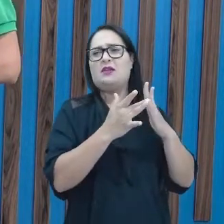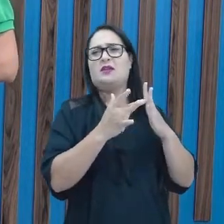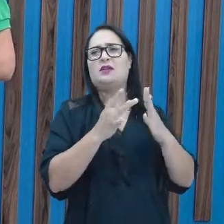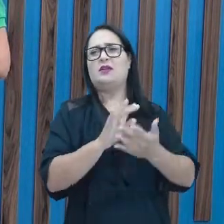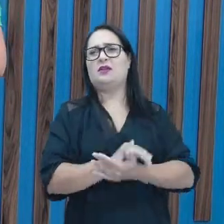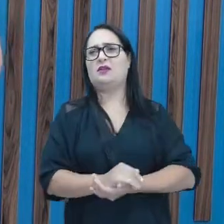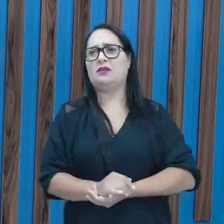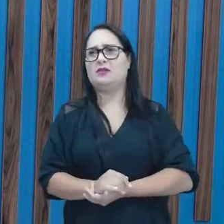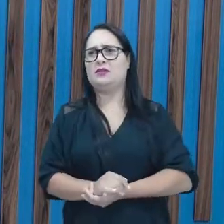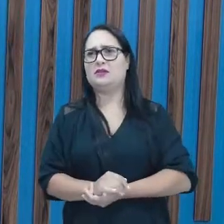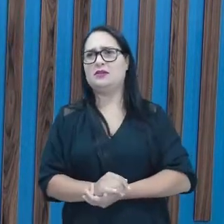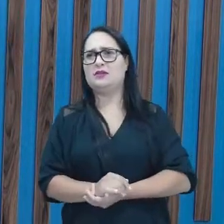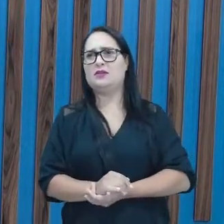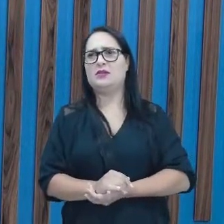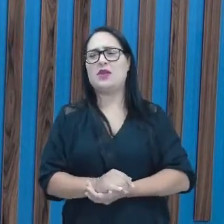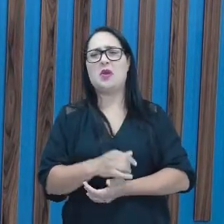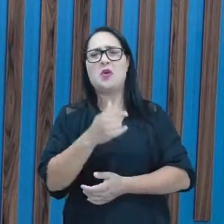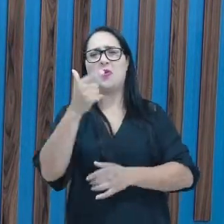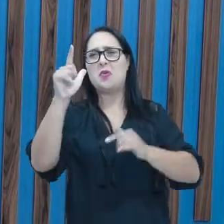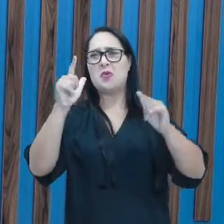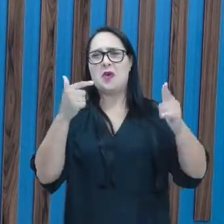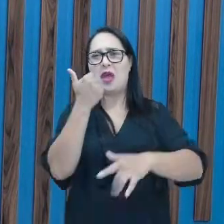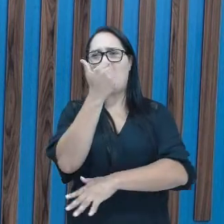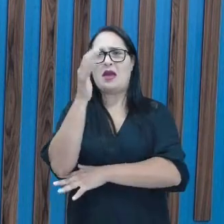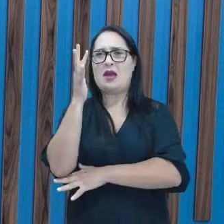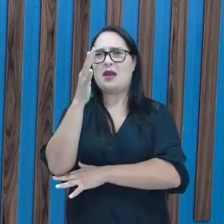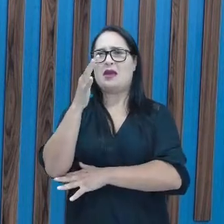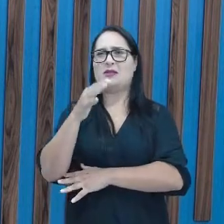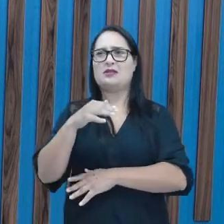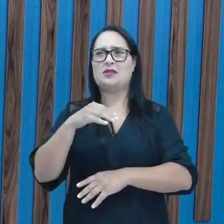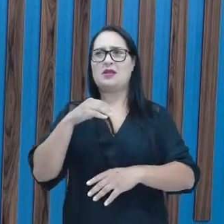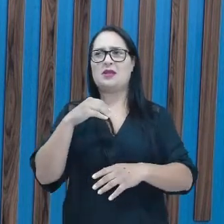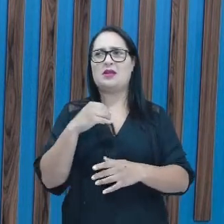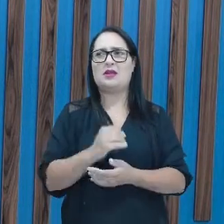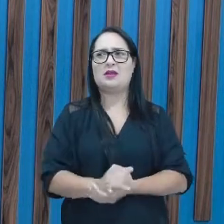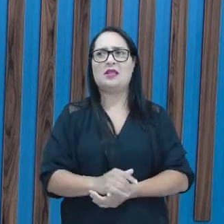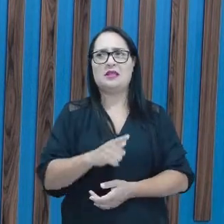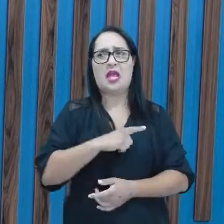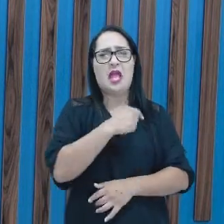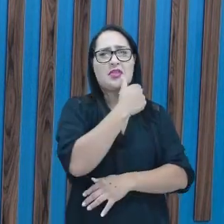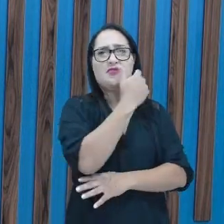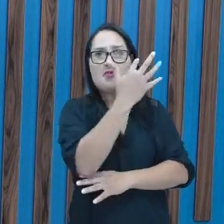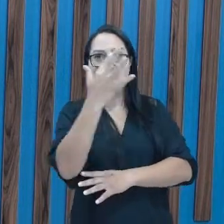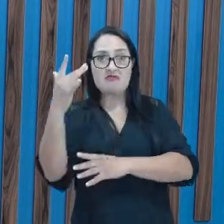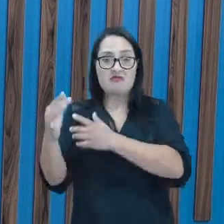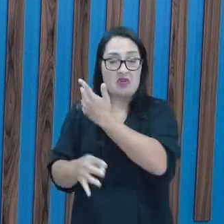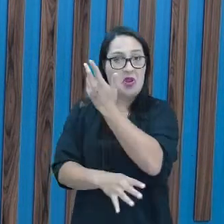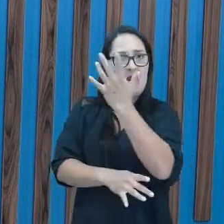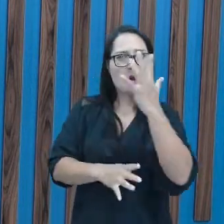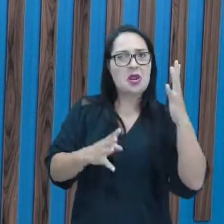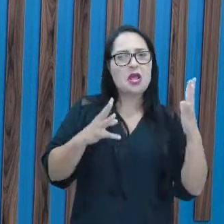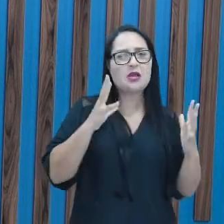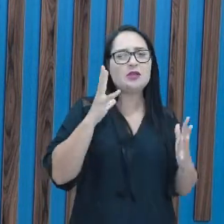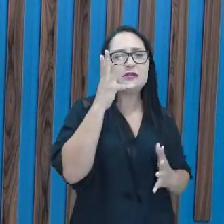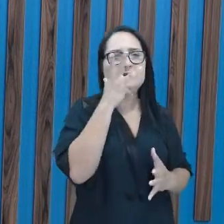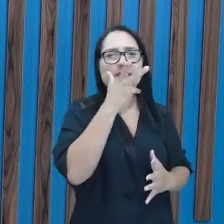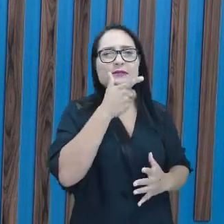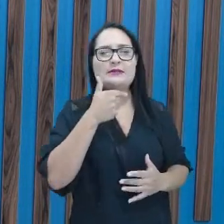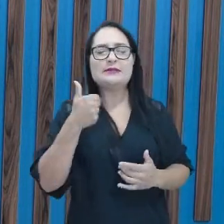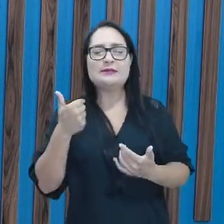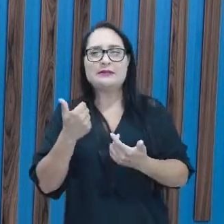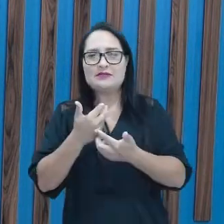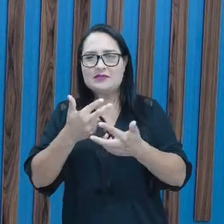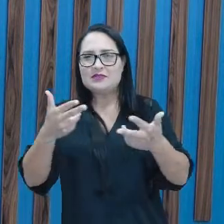com mais vogais, consoantes voando. Essa é uma floresta encantada, tá? Você já passou por essa floresta? Se não